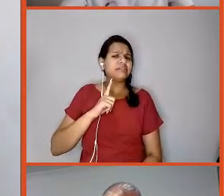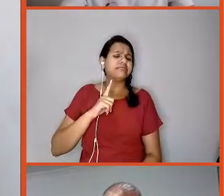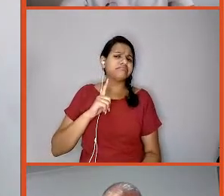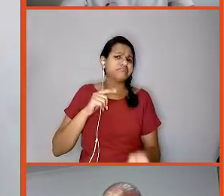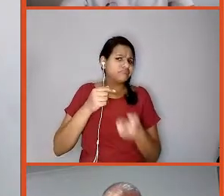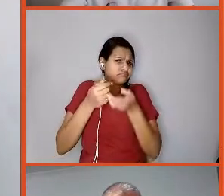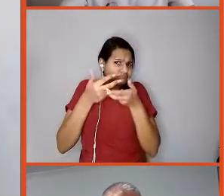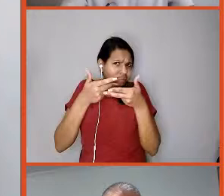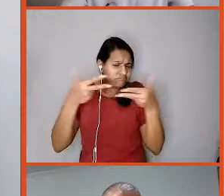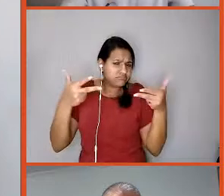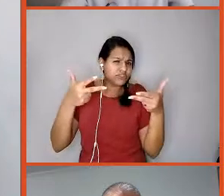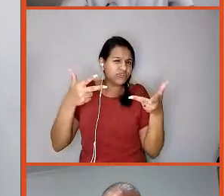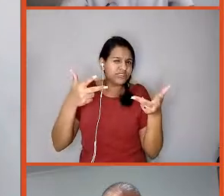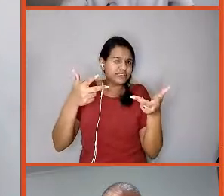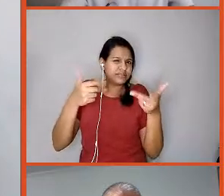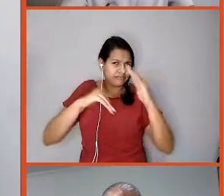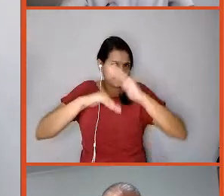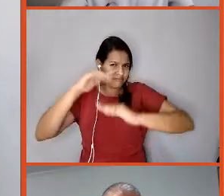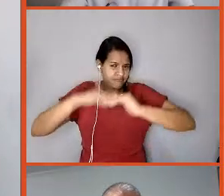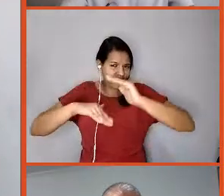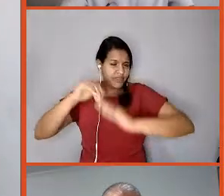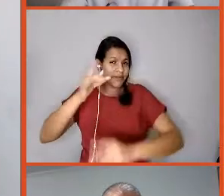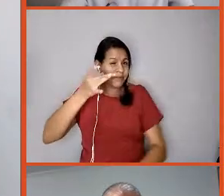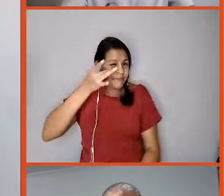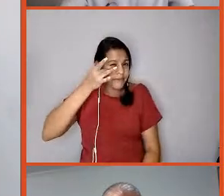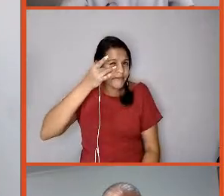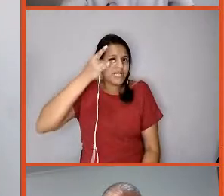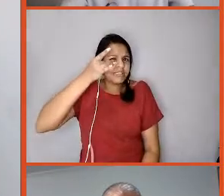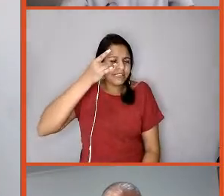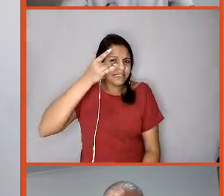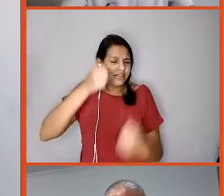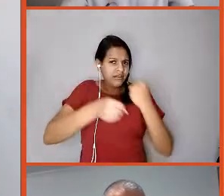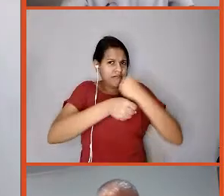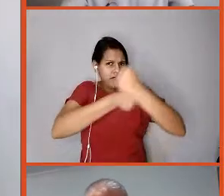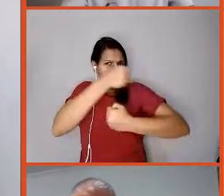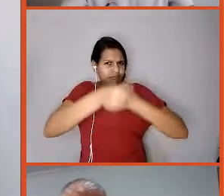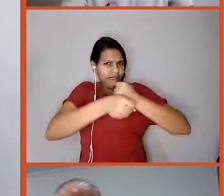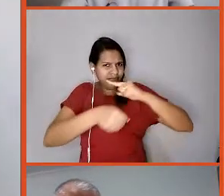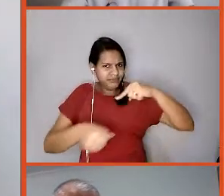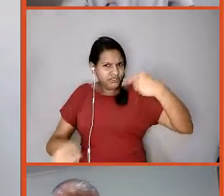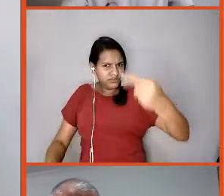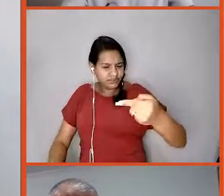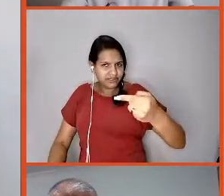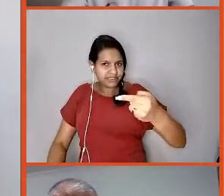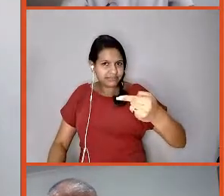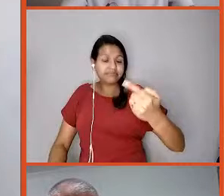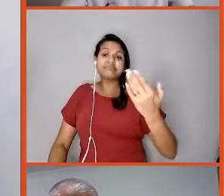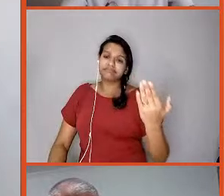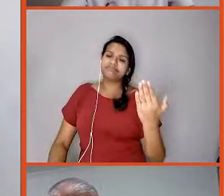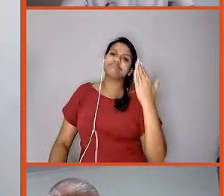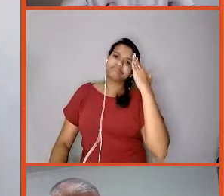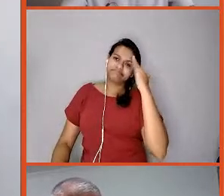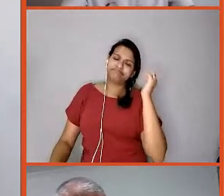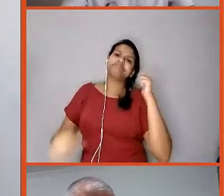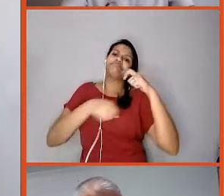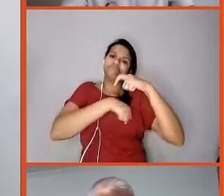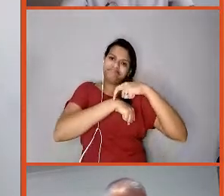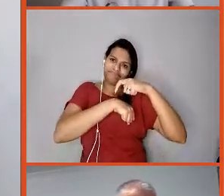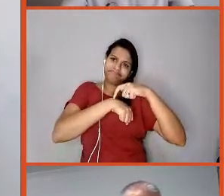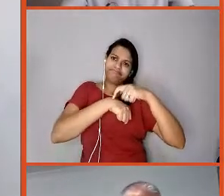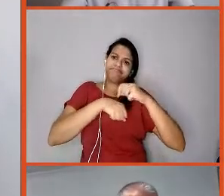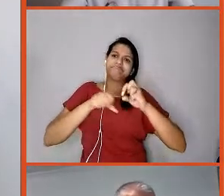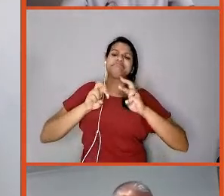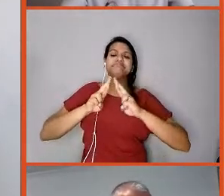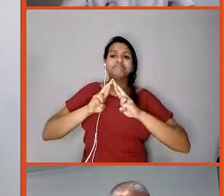para os profissionais para o próximo ano, sabendo que os horários eles estão muito